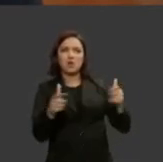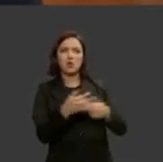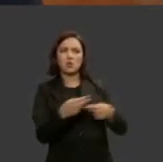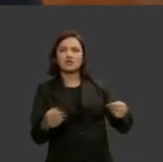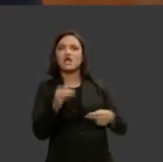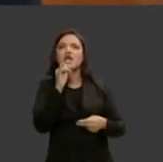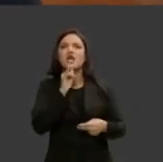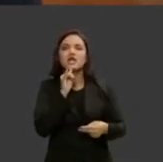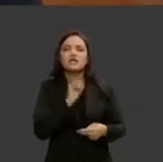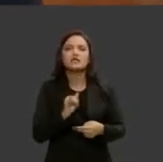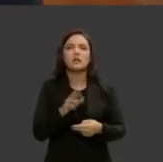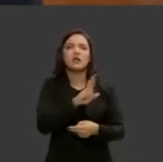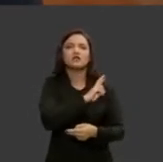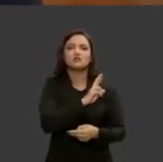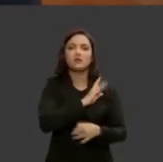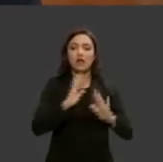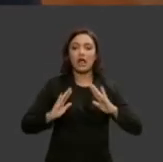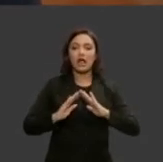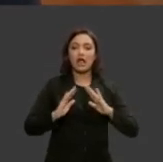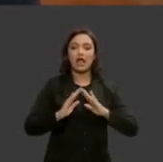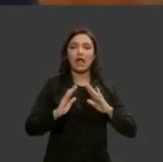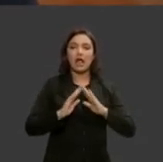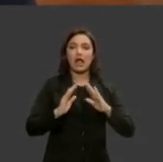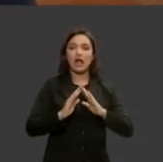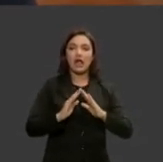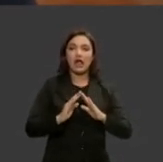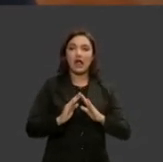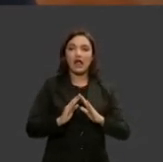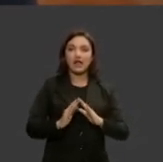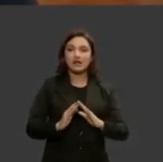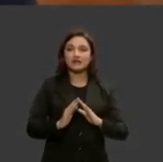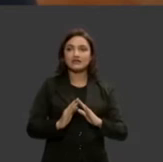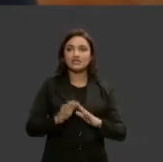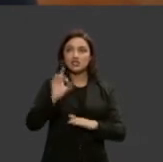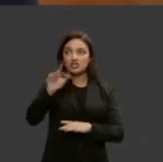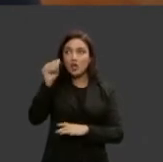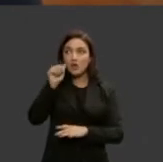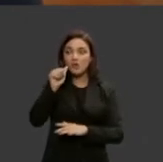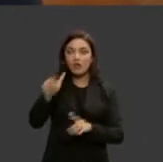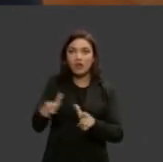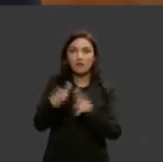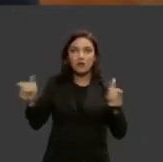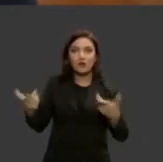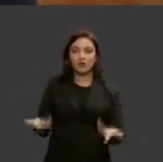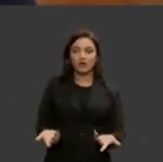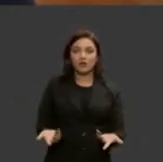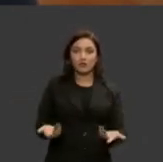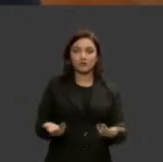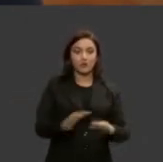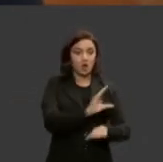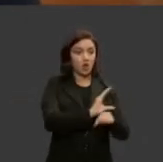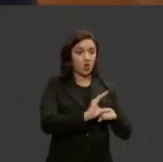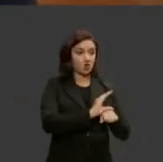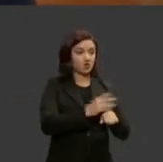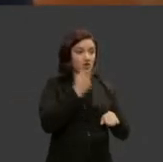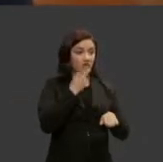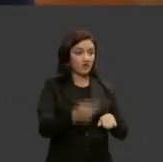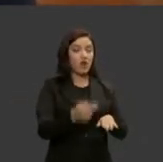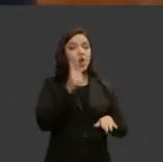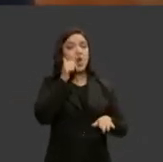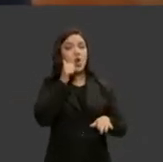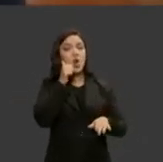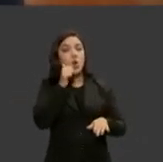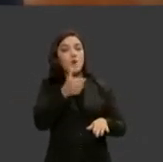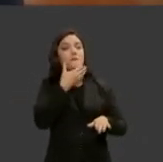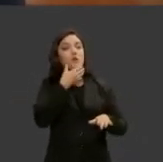as obrigações do lar não são divididas entre homens e mulheres quando lá a Constituição diz homens e mulheres são iguais em direitos e obrigações